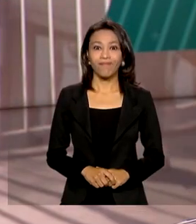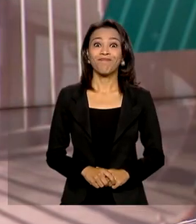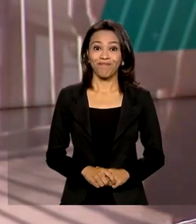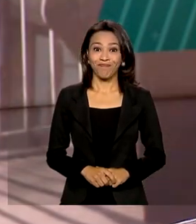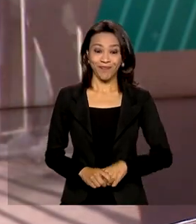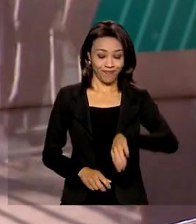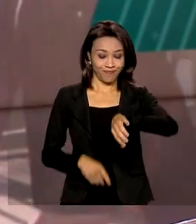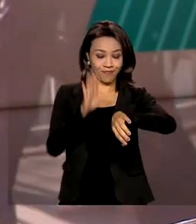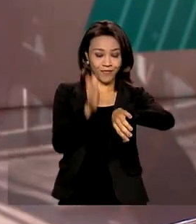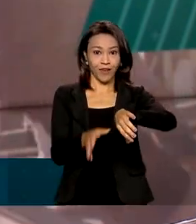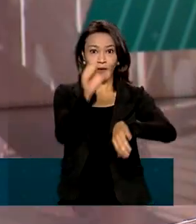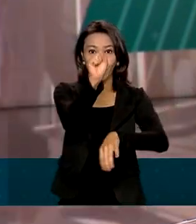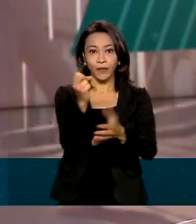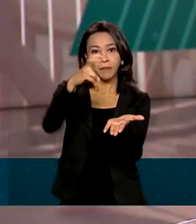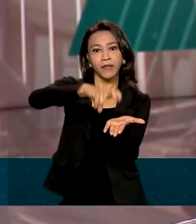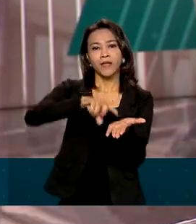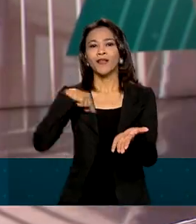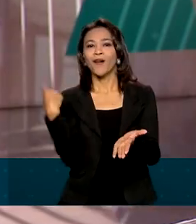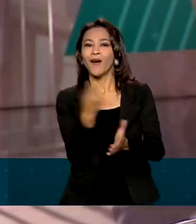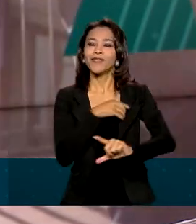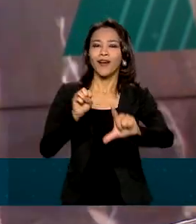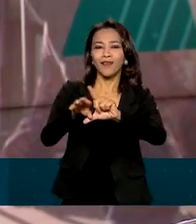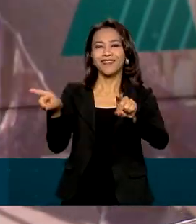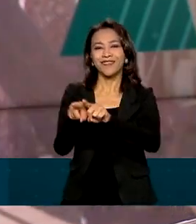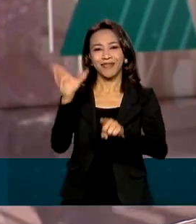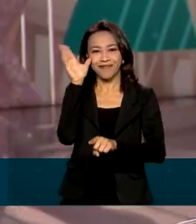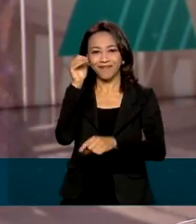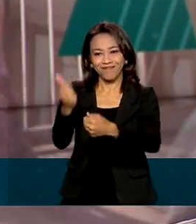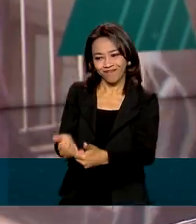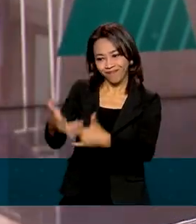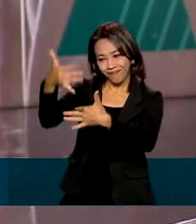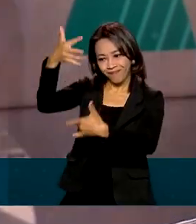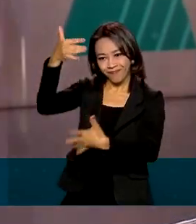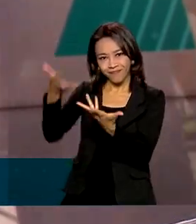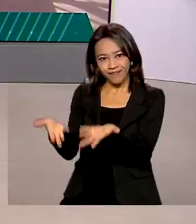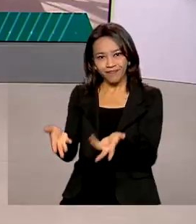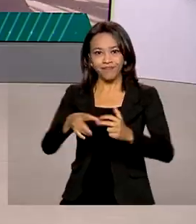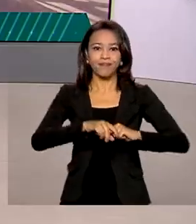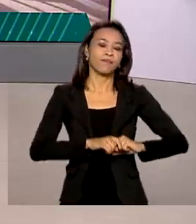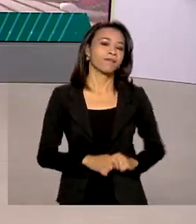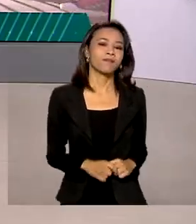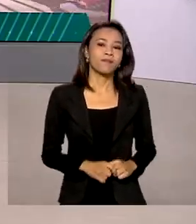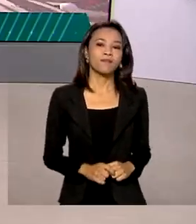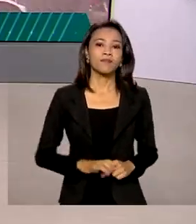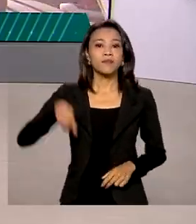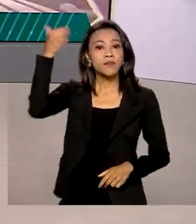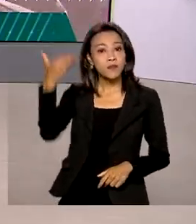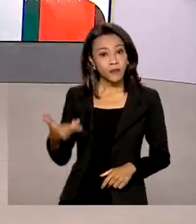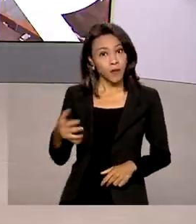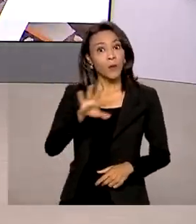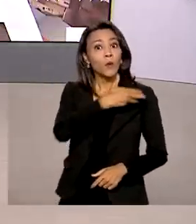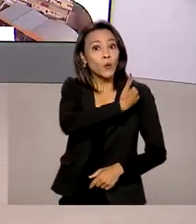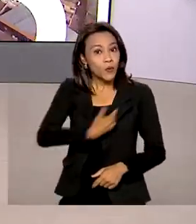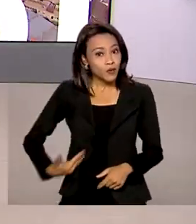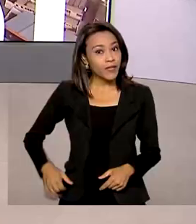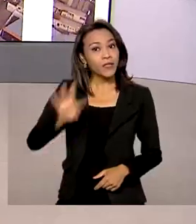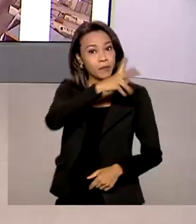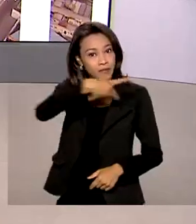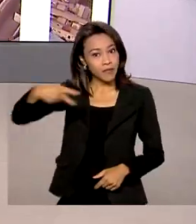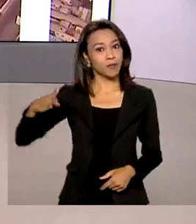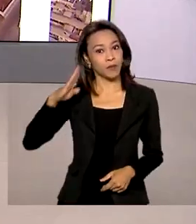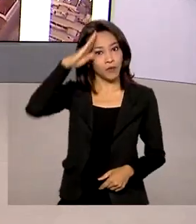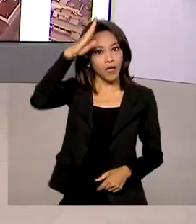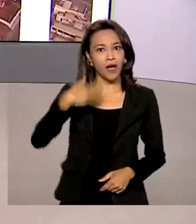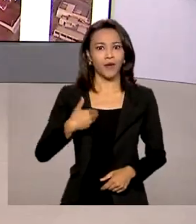Oito horas da manhã estamos ao vivo também pelas redes sociais. O governo do presidente Jair Bolsonaro